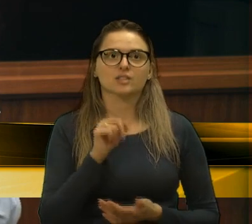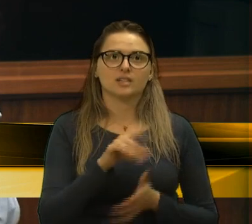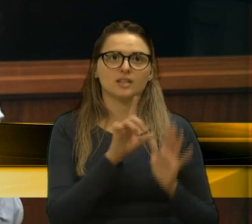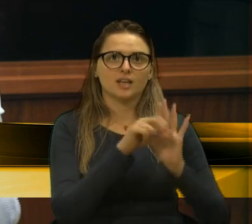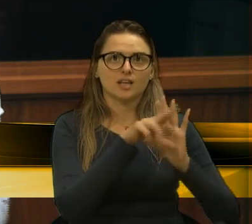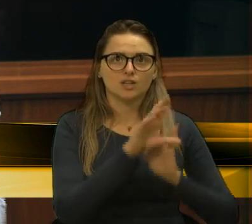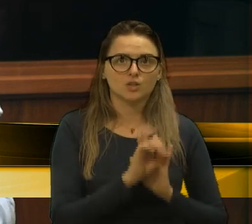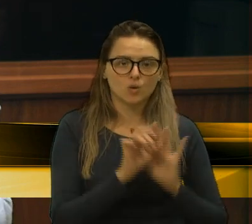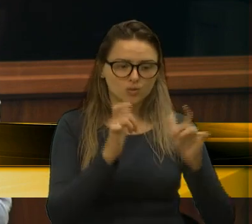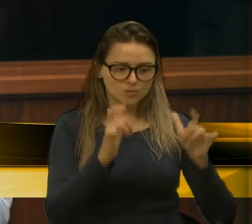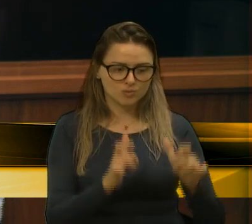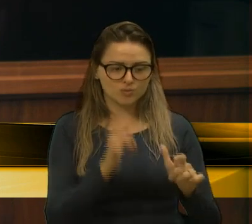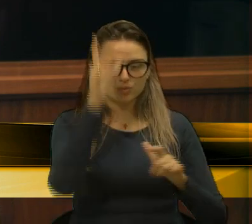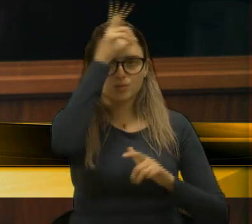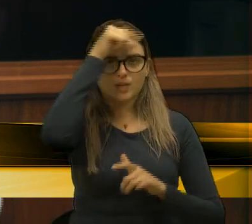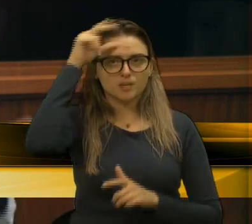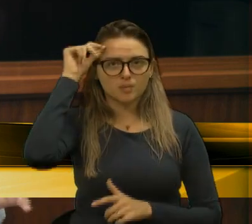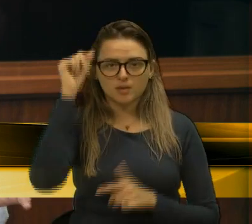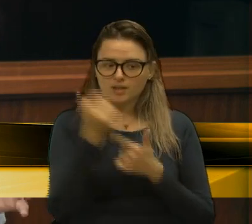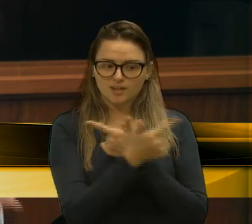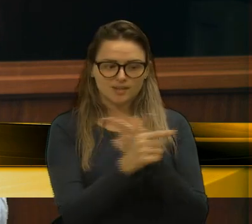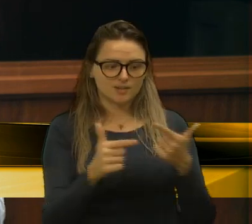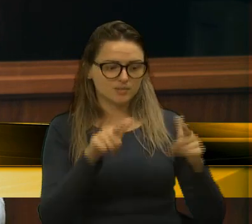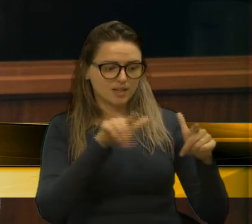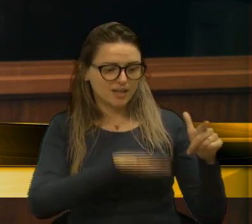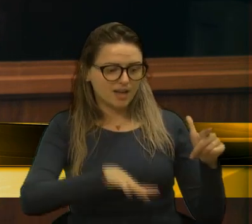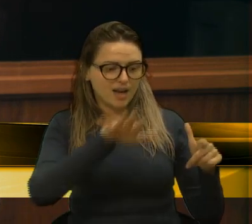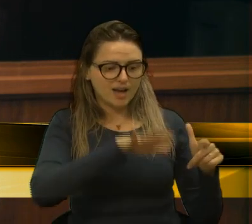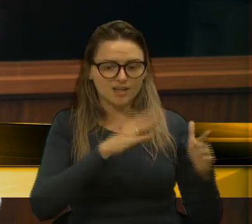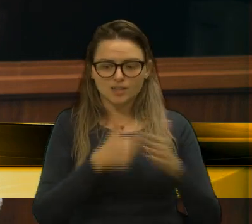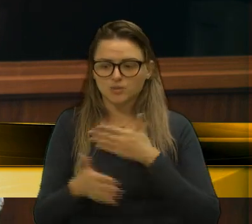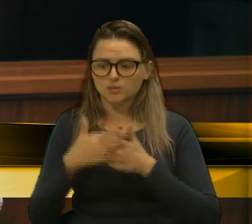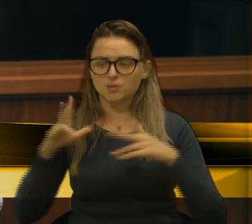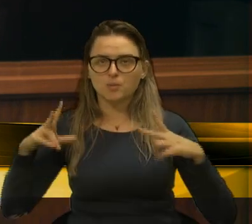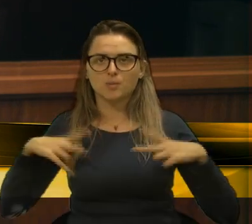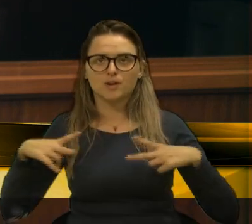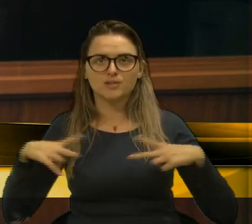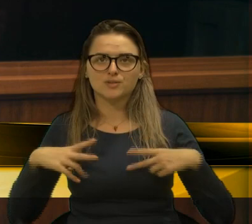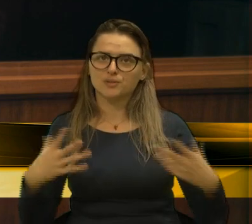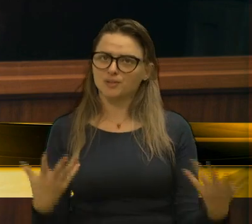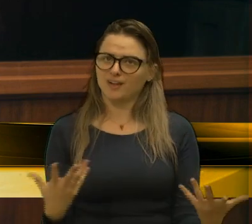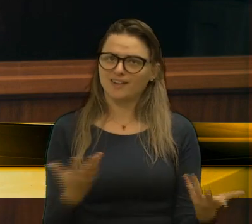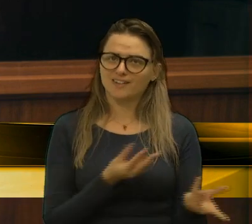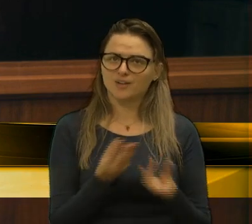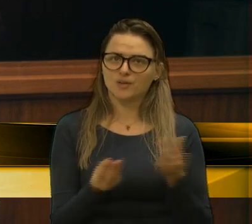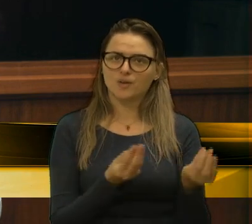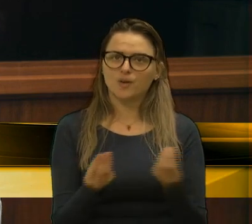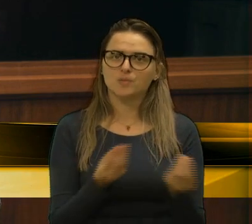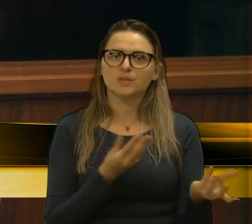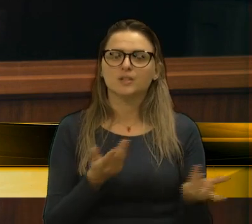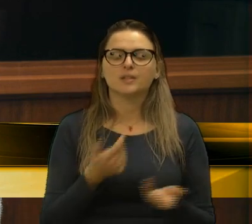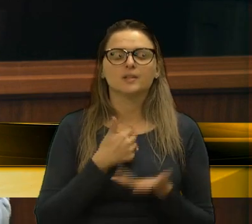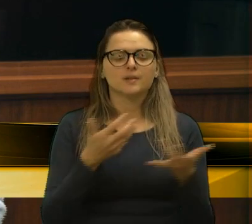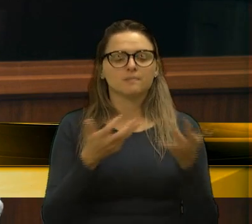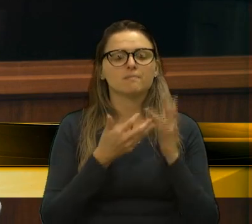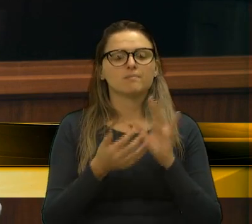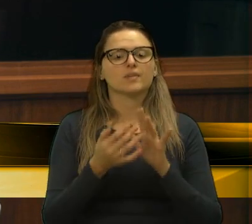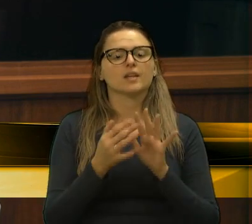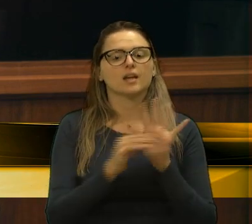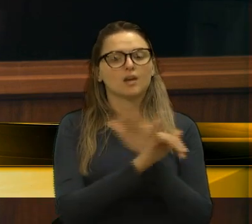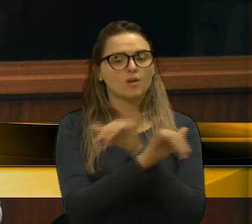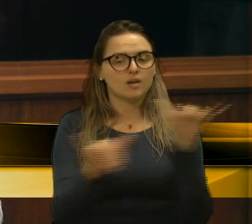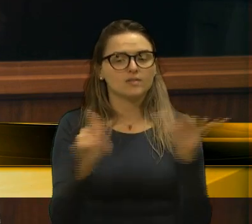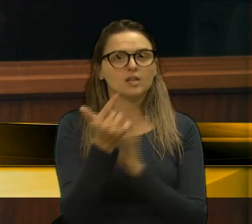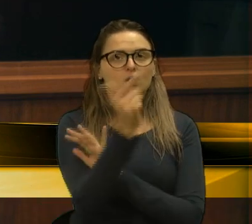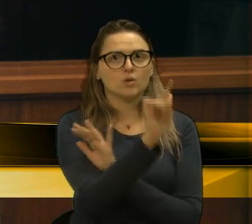espaço público e que não existe mais espaço público, tudo é particular. E aí eu quero chamar a atenção também de uma outra denúncia